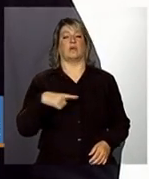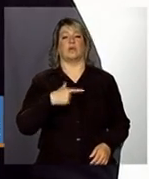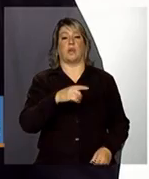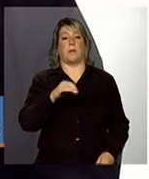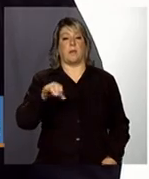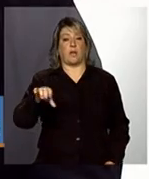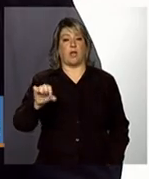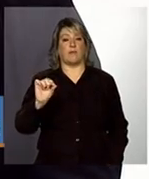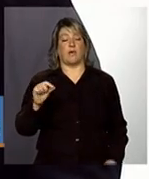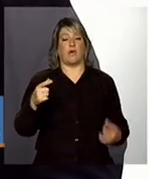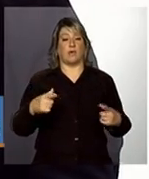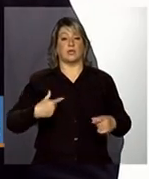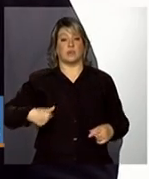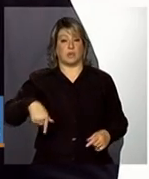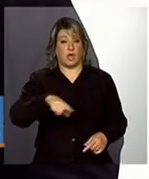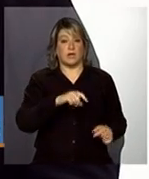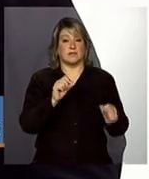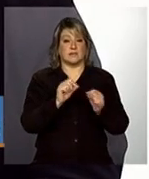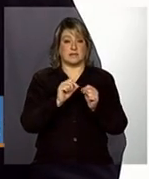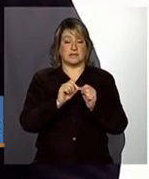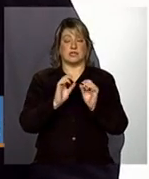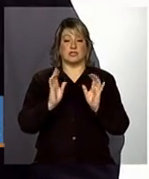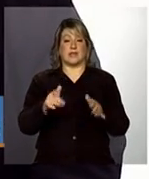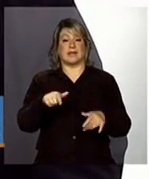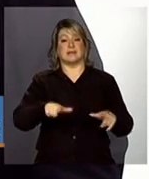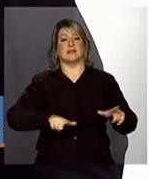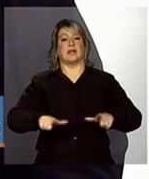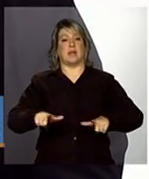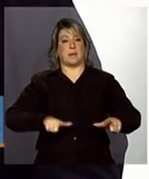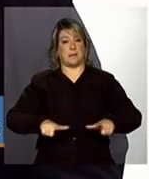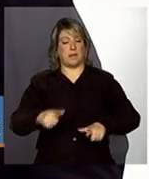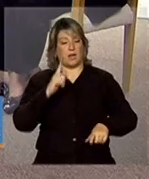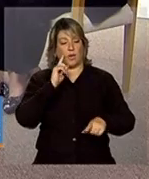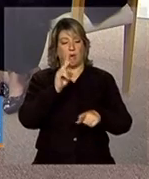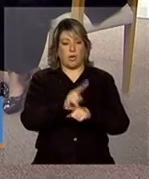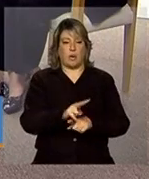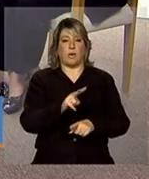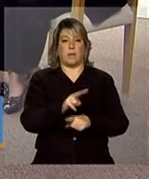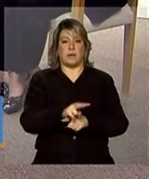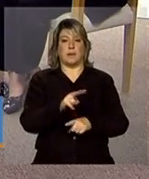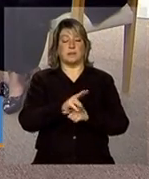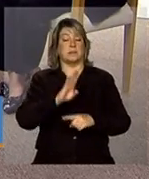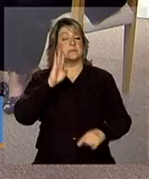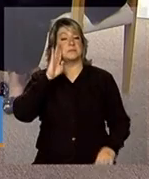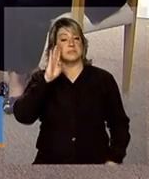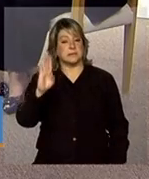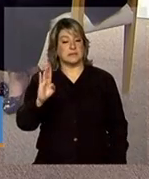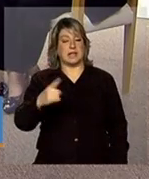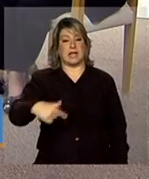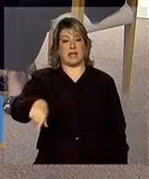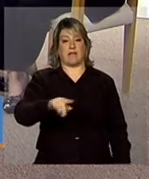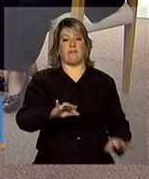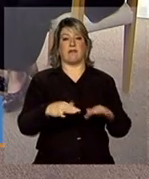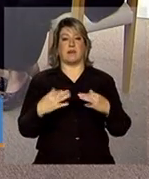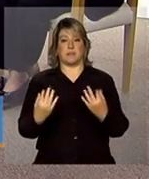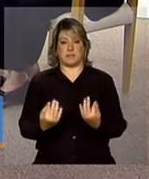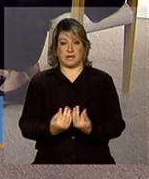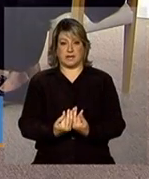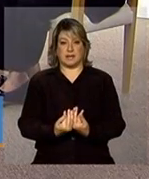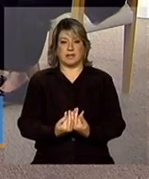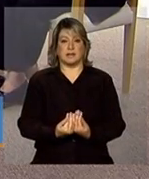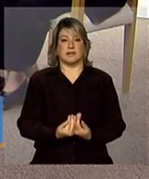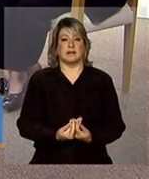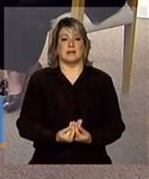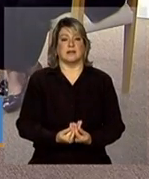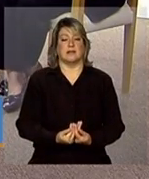nós estabelecemos já esse trabalho, né? Do acompanhamento prioritário a essas famílias, né? Que são,